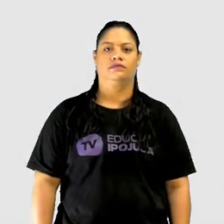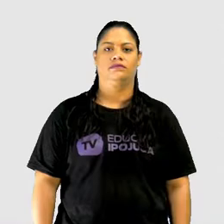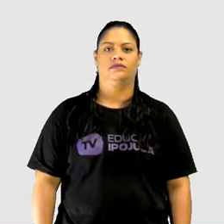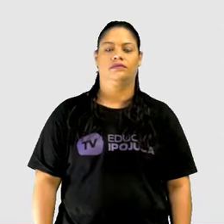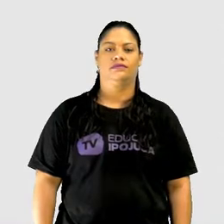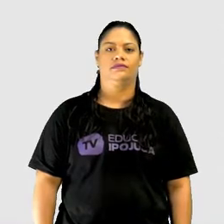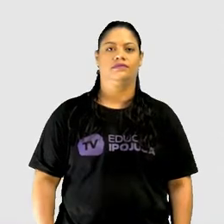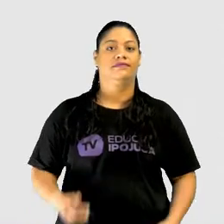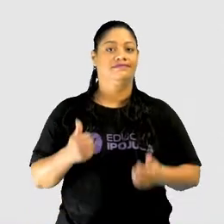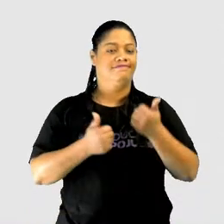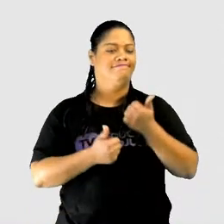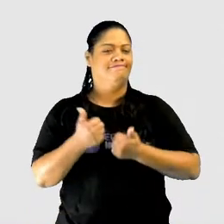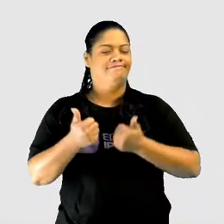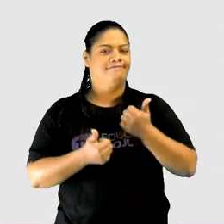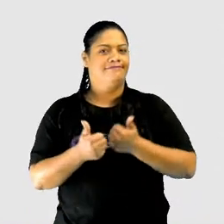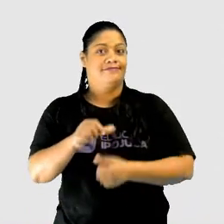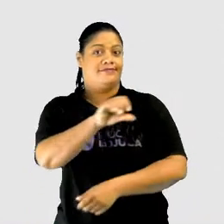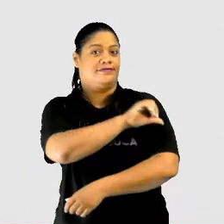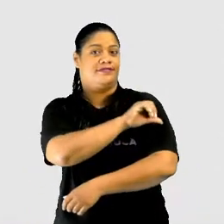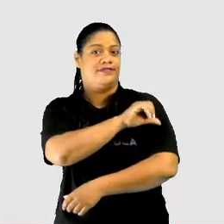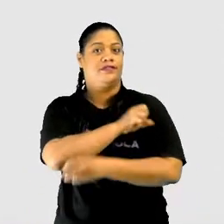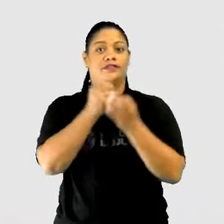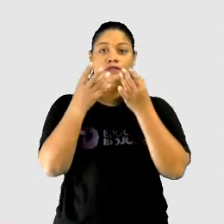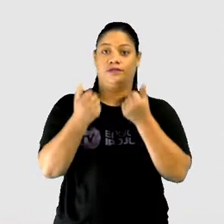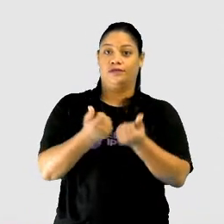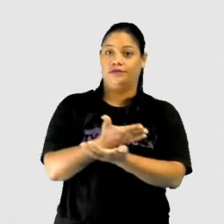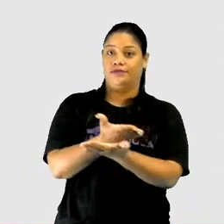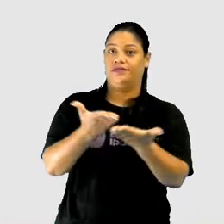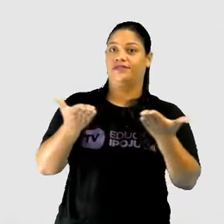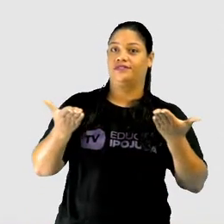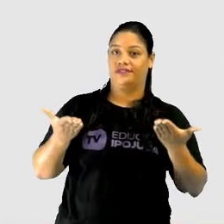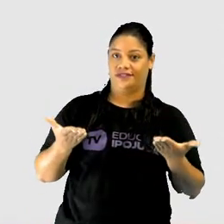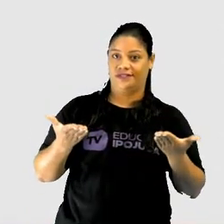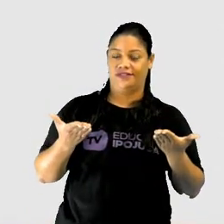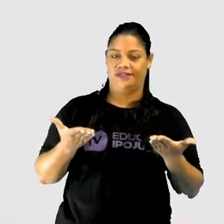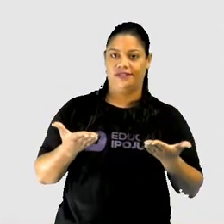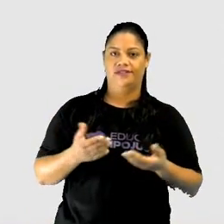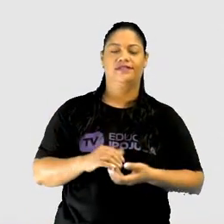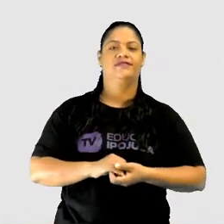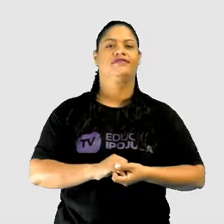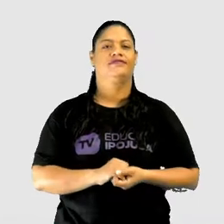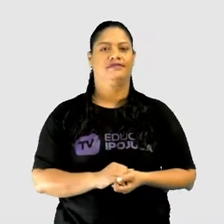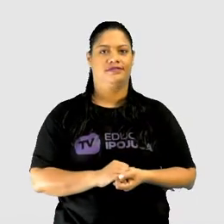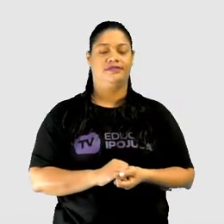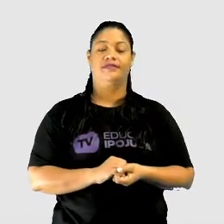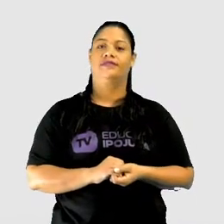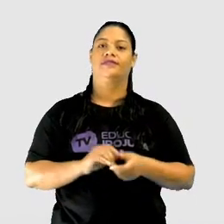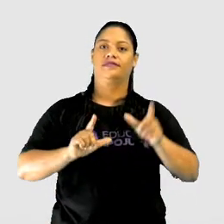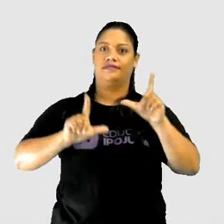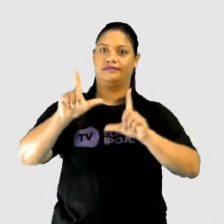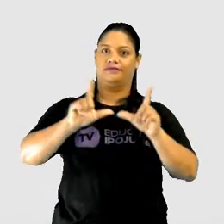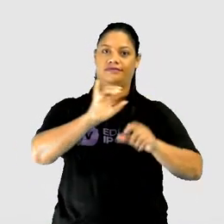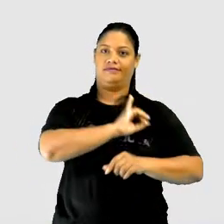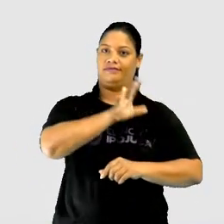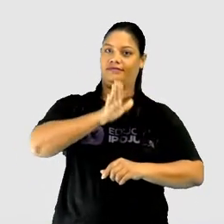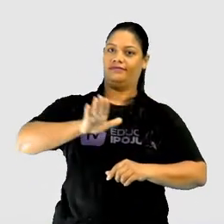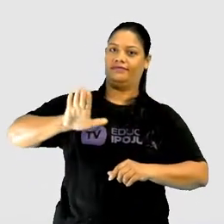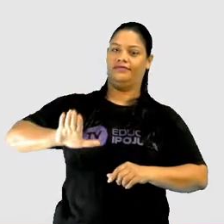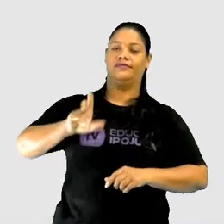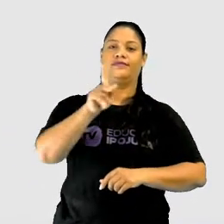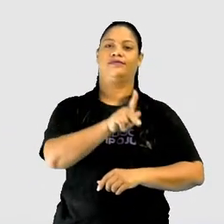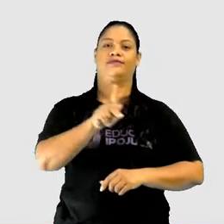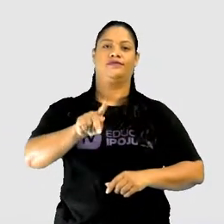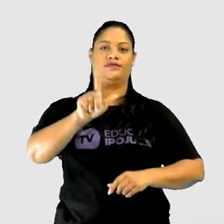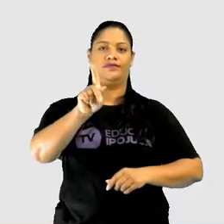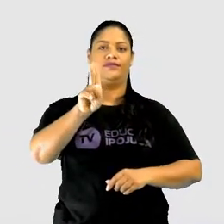E aí, galerinha do nono ano, tudo bem com vocês? Sejam bem-vindos à TV Educa e Pojuca. Eu sou